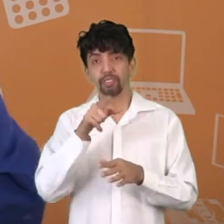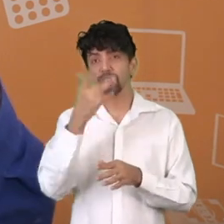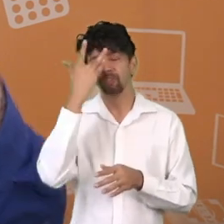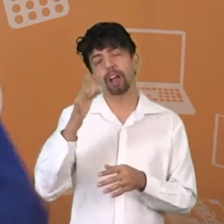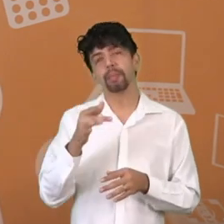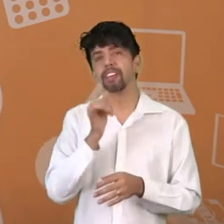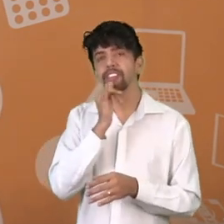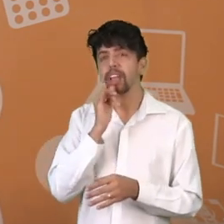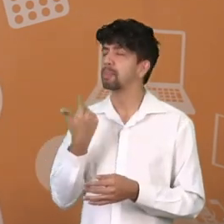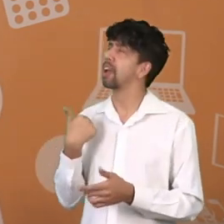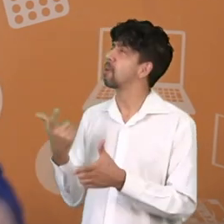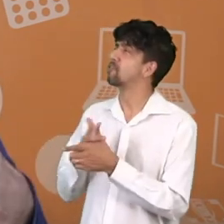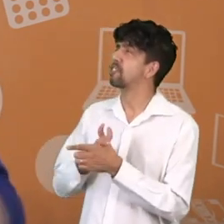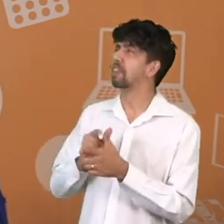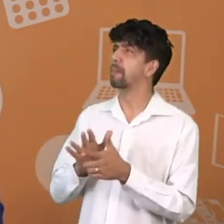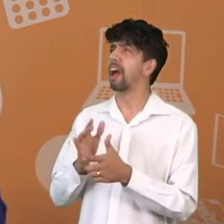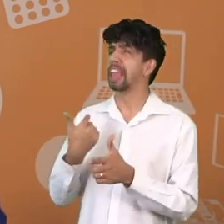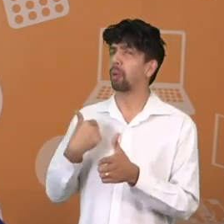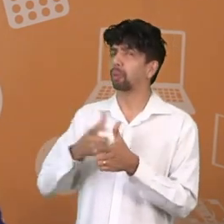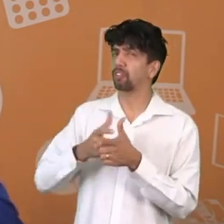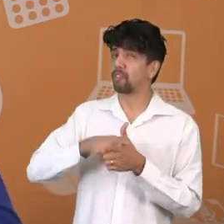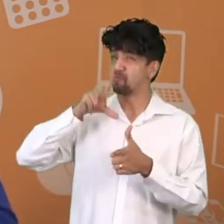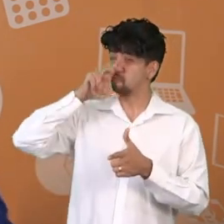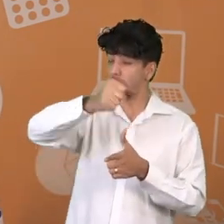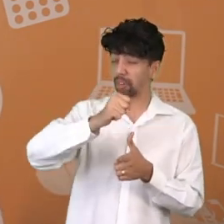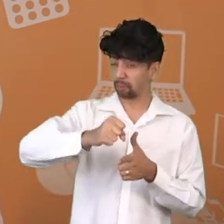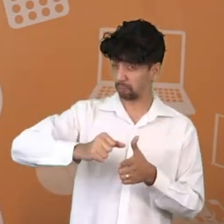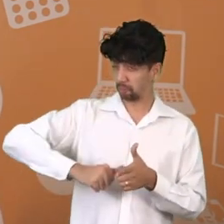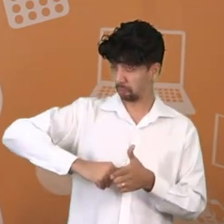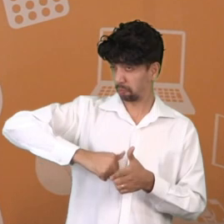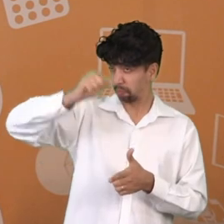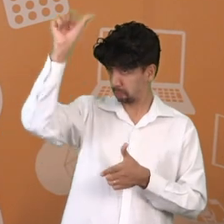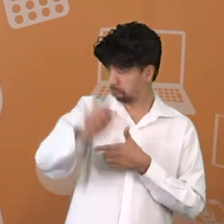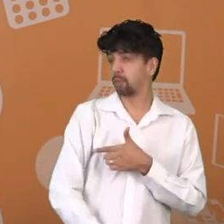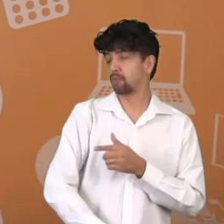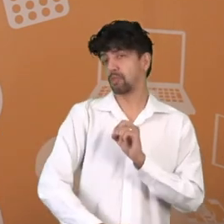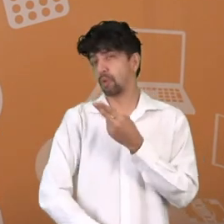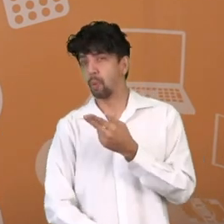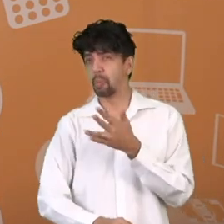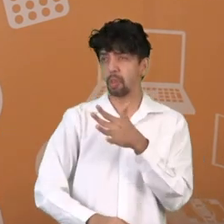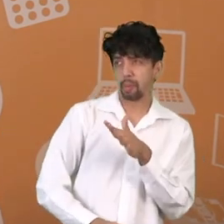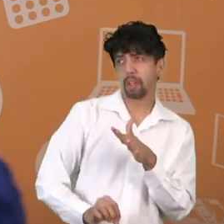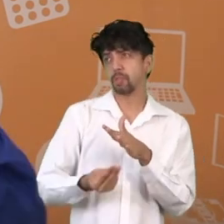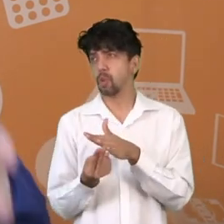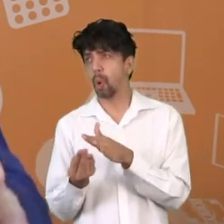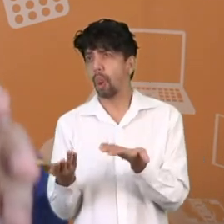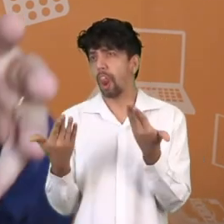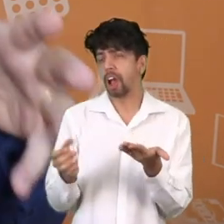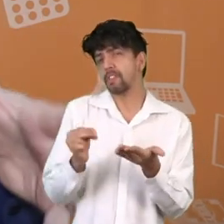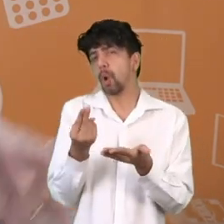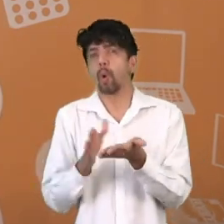super endividado? Endividado? Não, eu já sei. Tenha certeza, não é para achar. Você pode aqui no canal Dinheiro à Vista ter